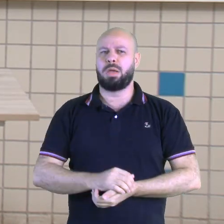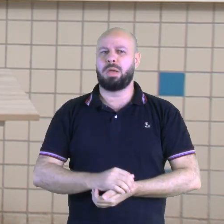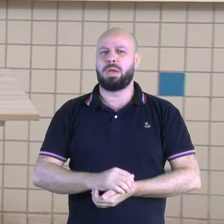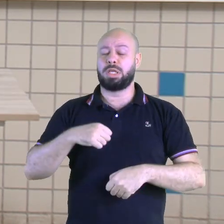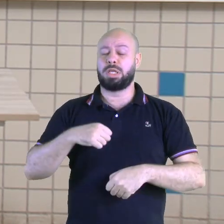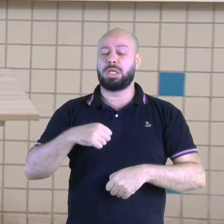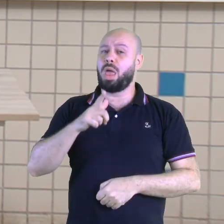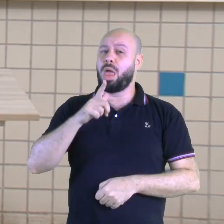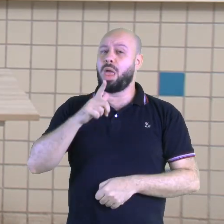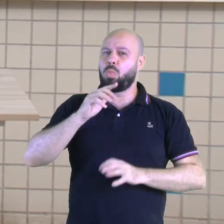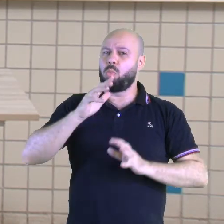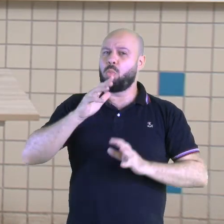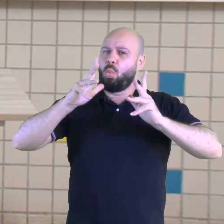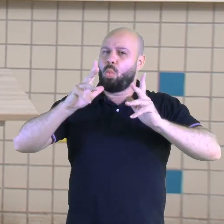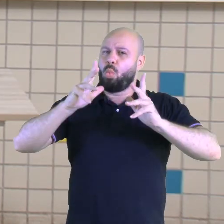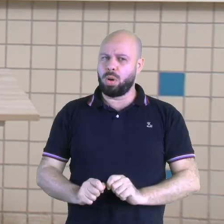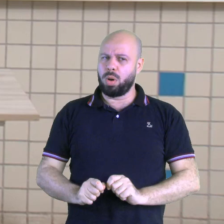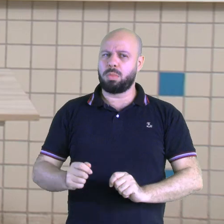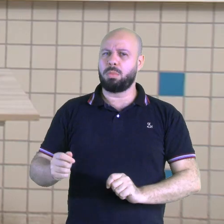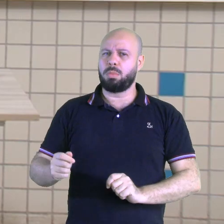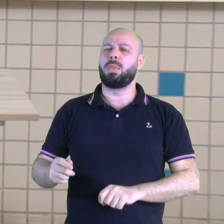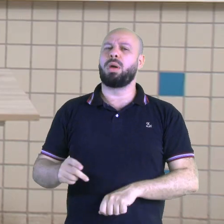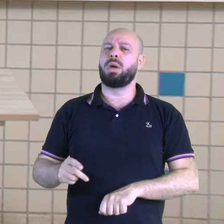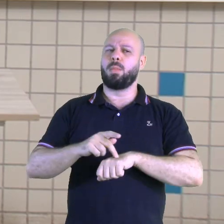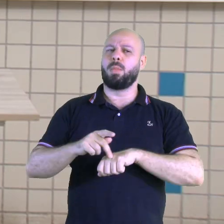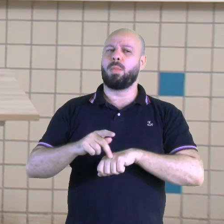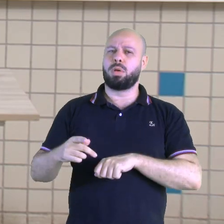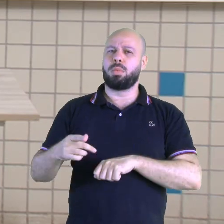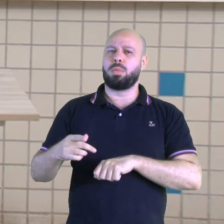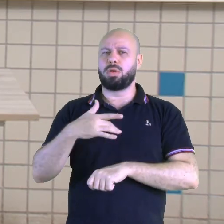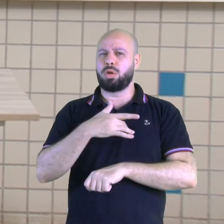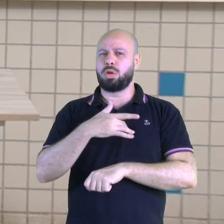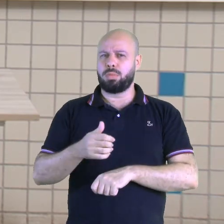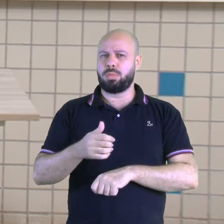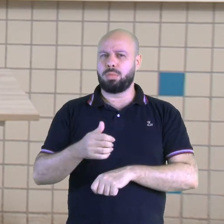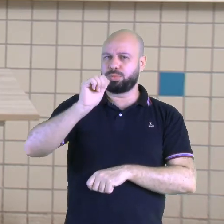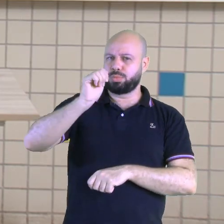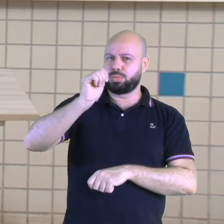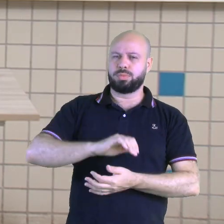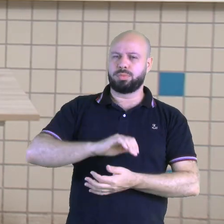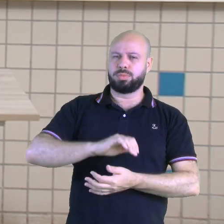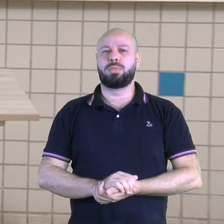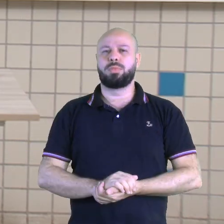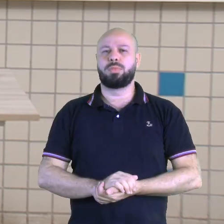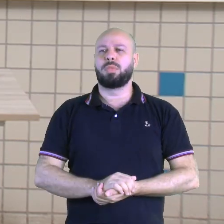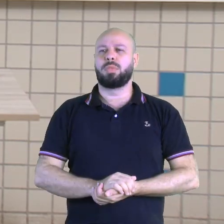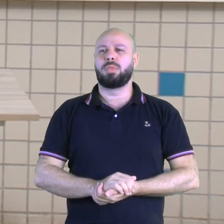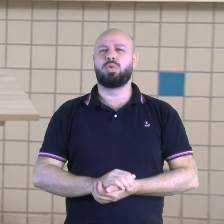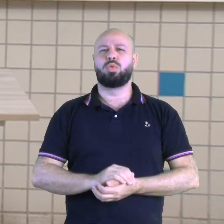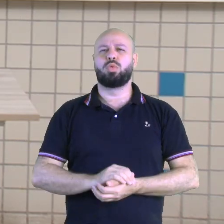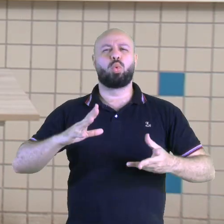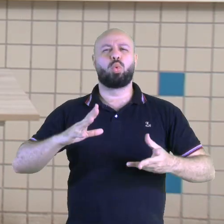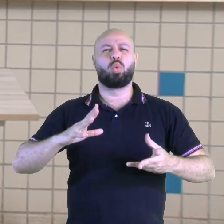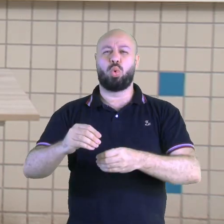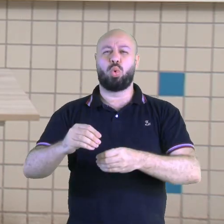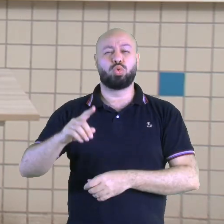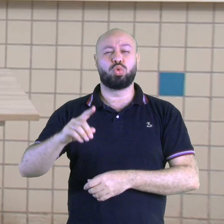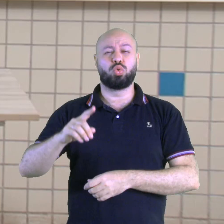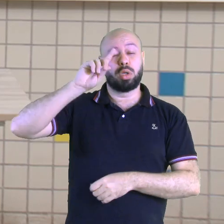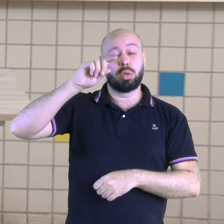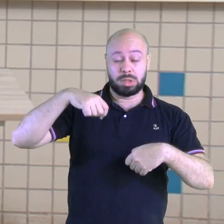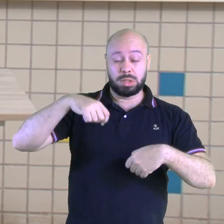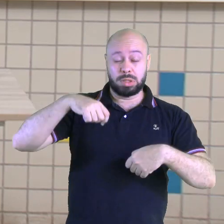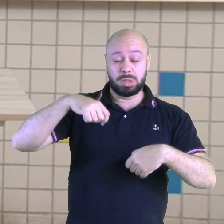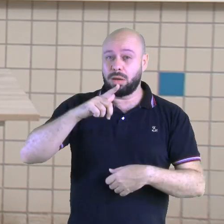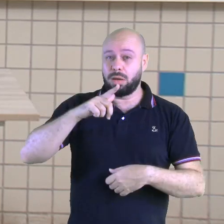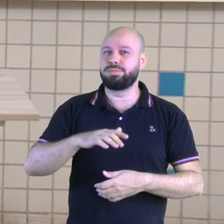saudável para esse consumo. Quais atividades do cotidiano precisam de água? Se tem algumas, não é mesmo?